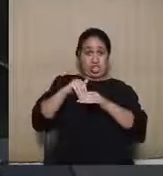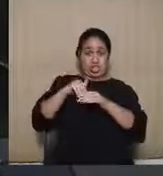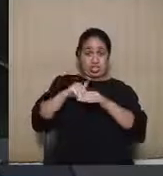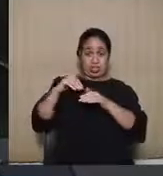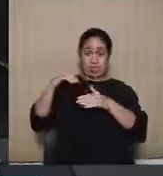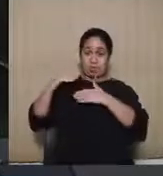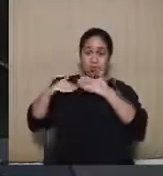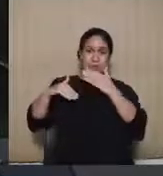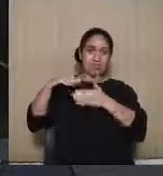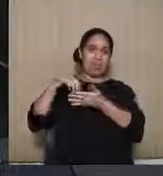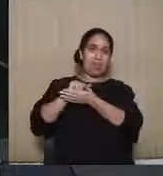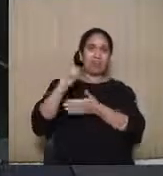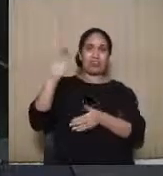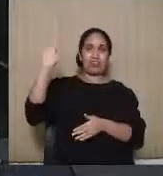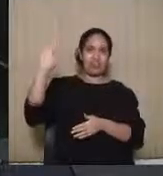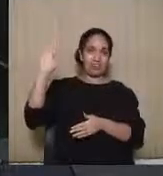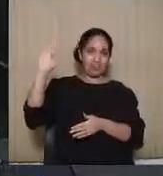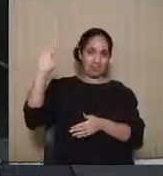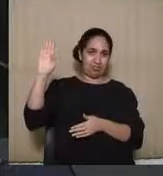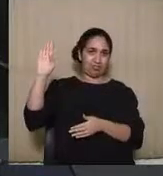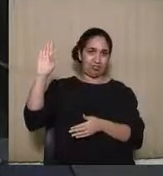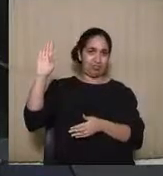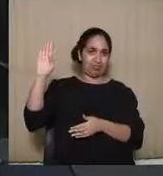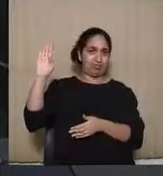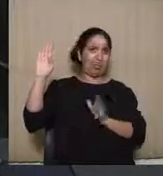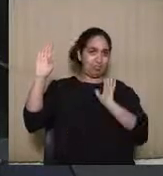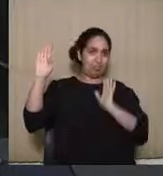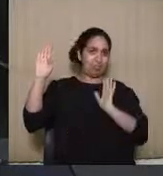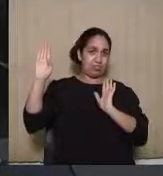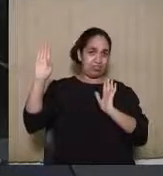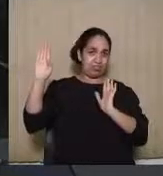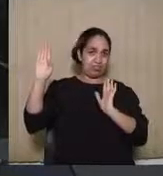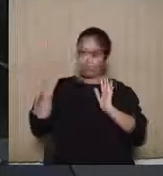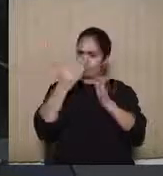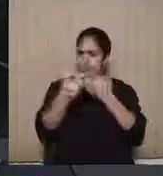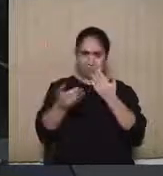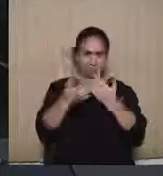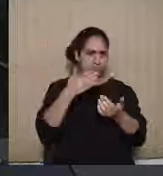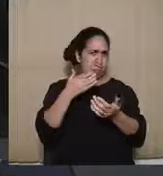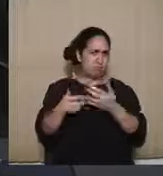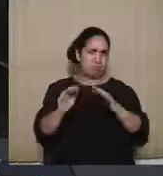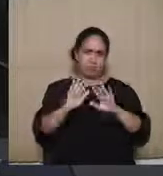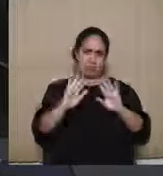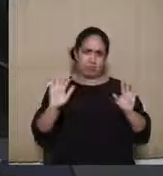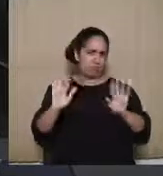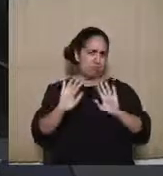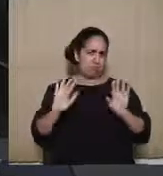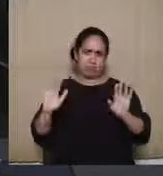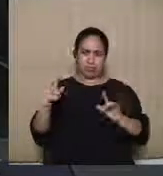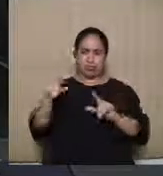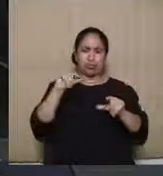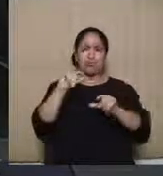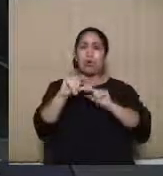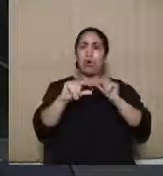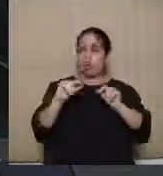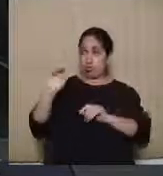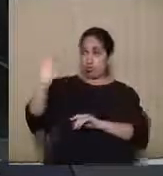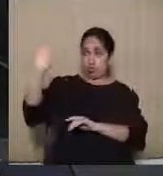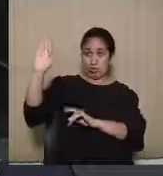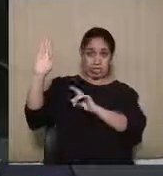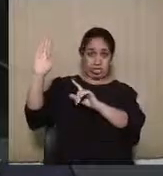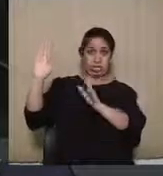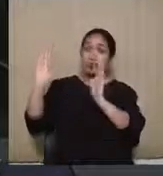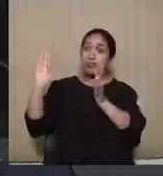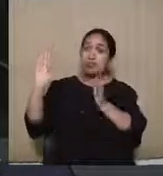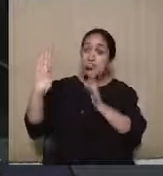registro candidatura. Eu acho que nós possamos, independentemente, se definem os candidatos com uma certa antecedência